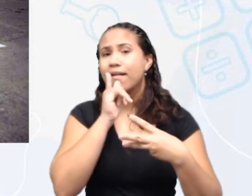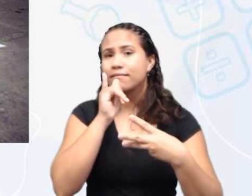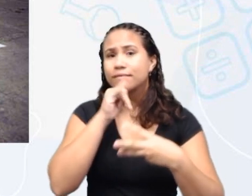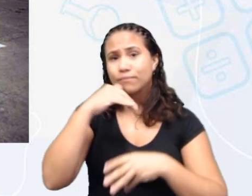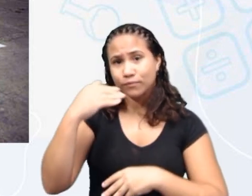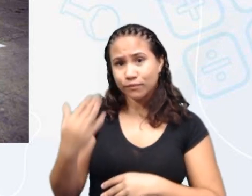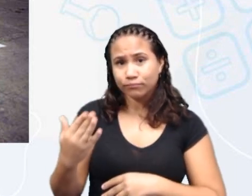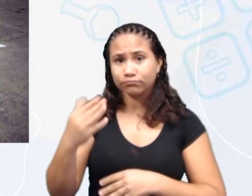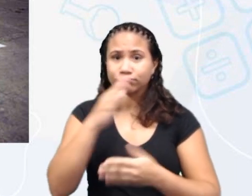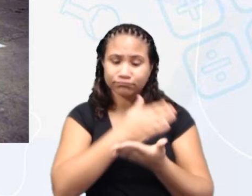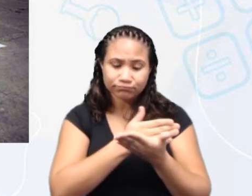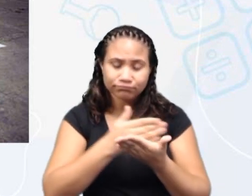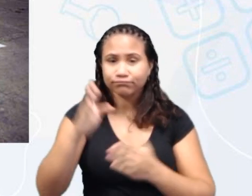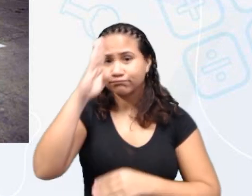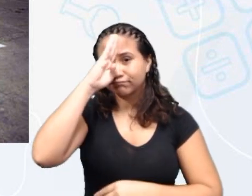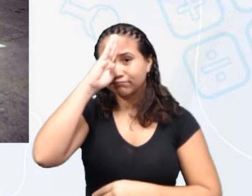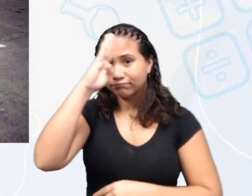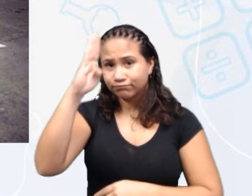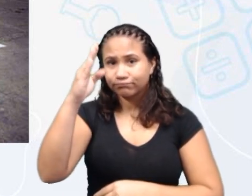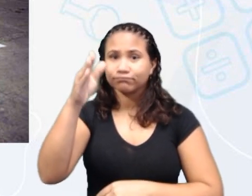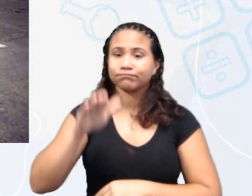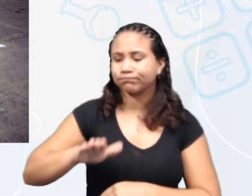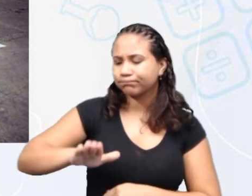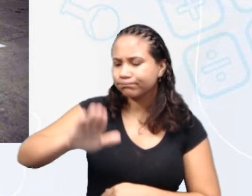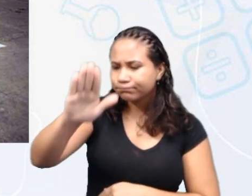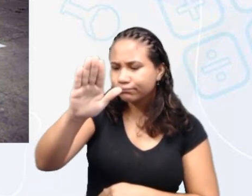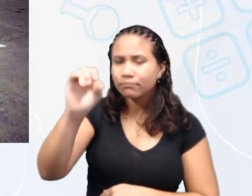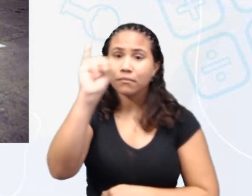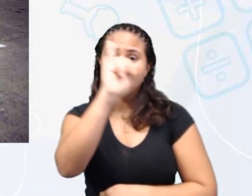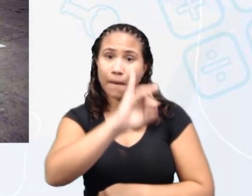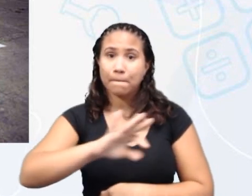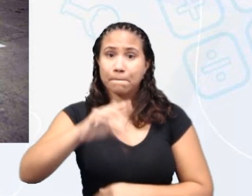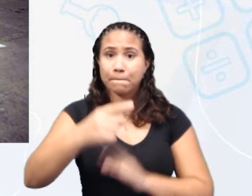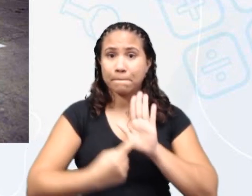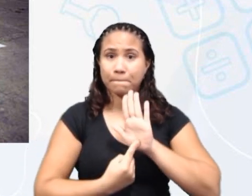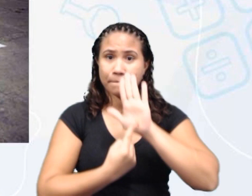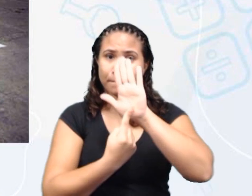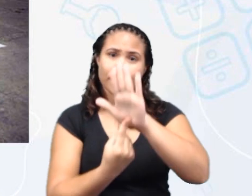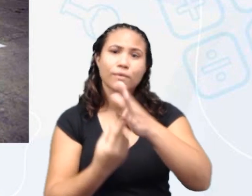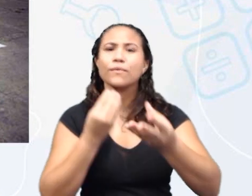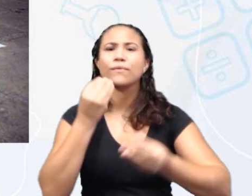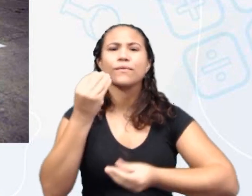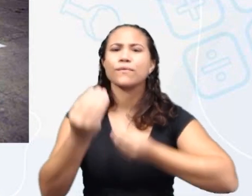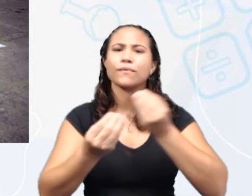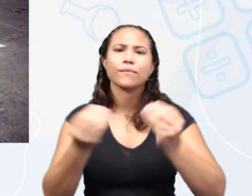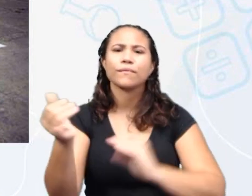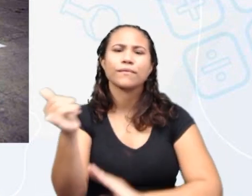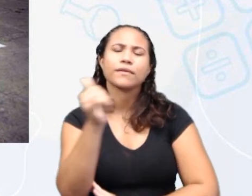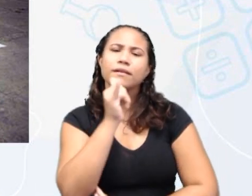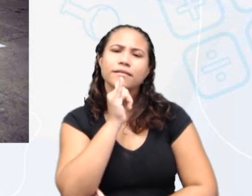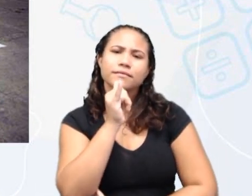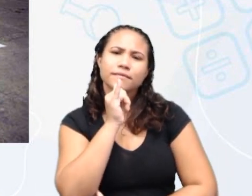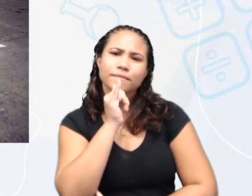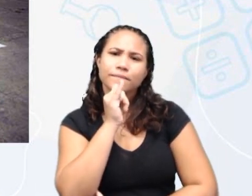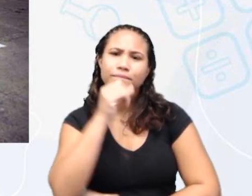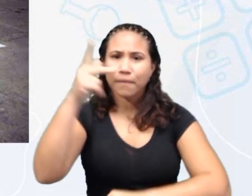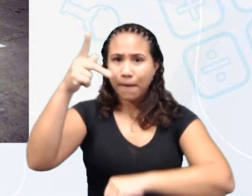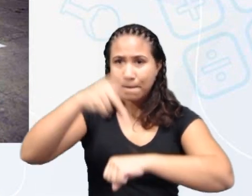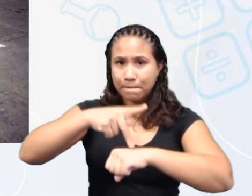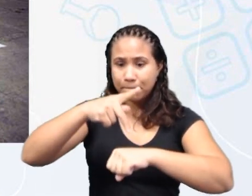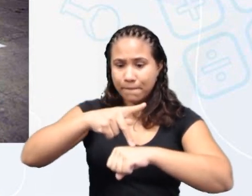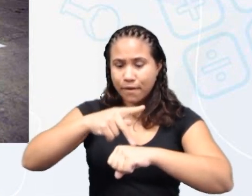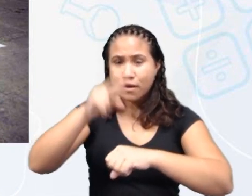utilização do princípio do plano inclinado. Uma figura que mostra como, provavelmente, as pedras